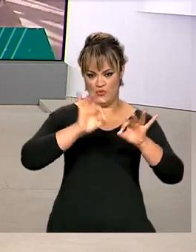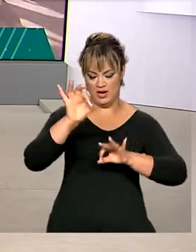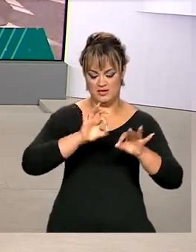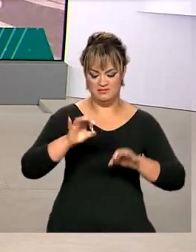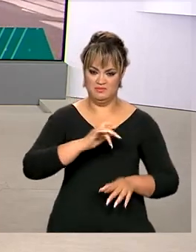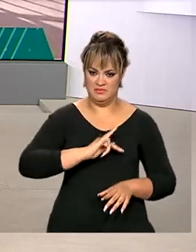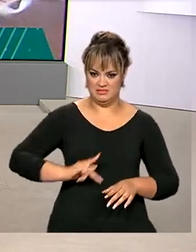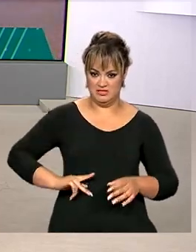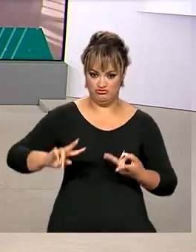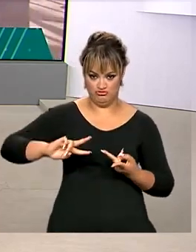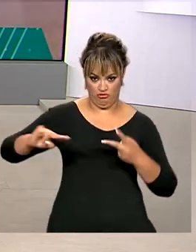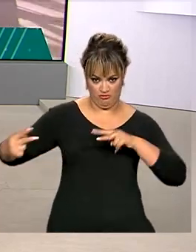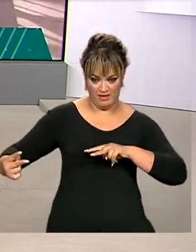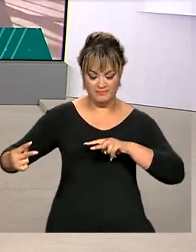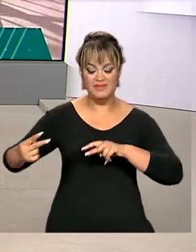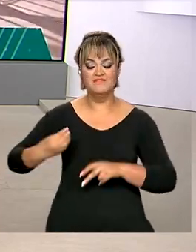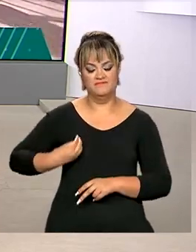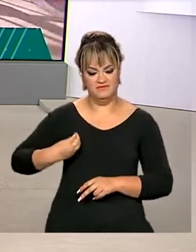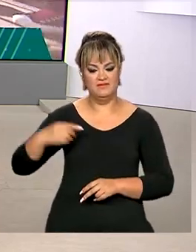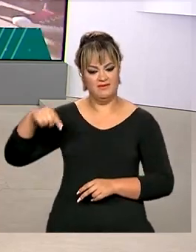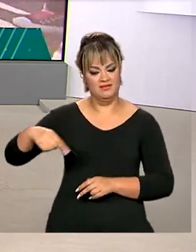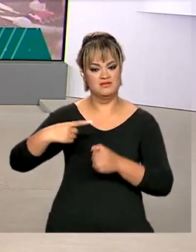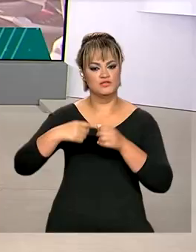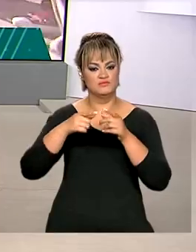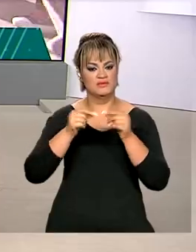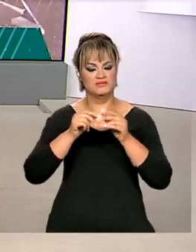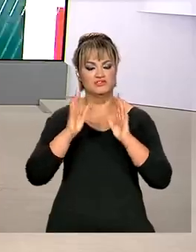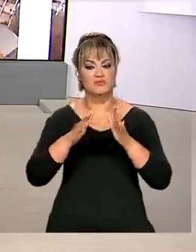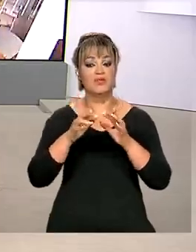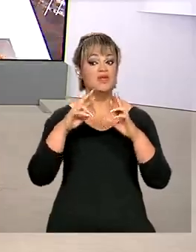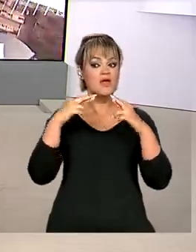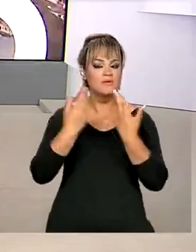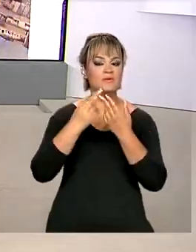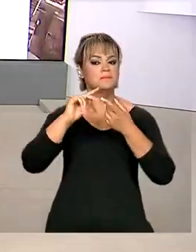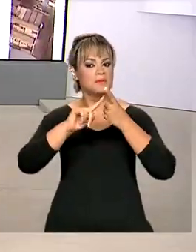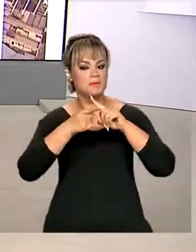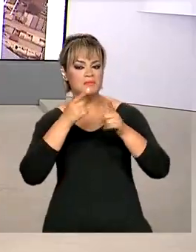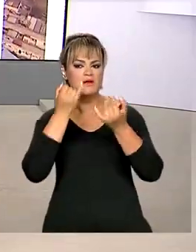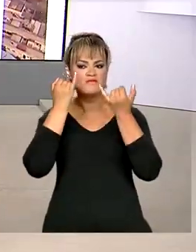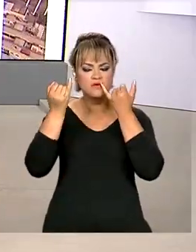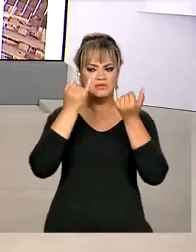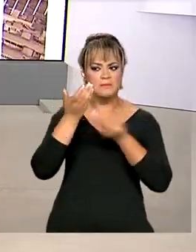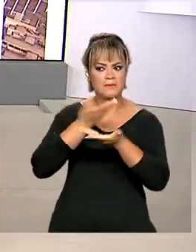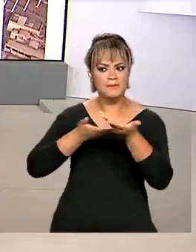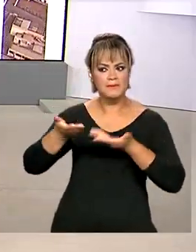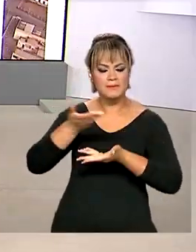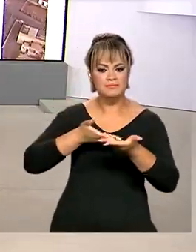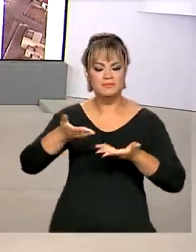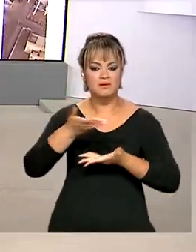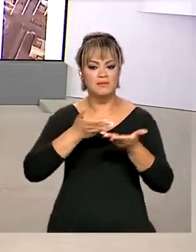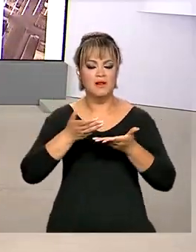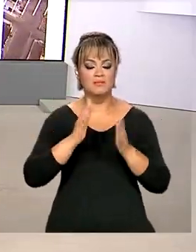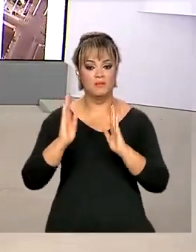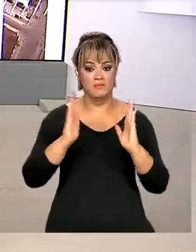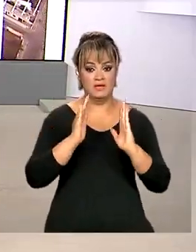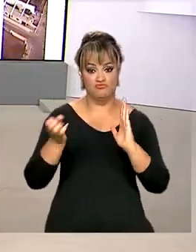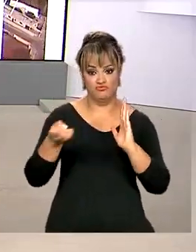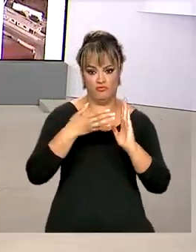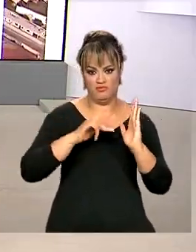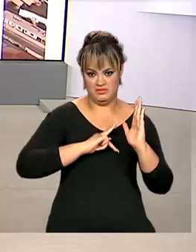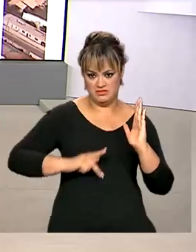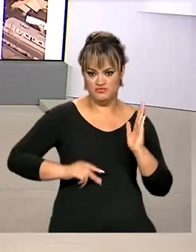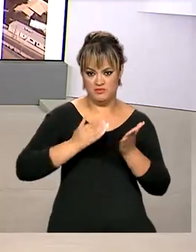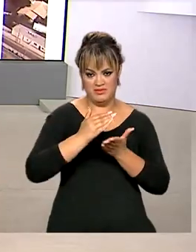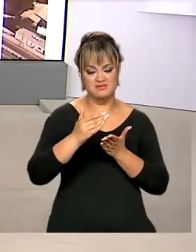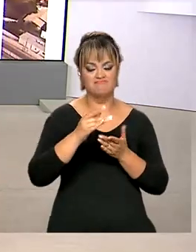governo eleito já está em Brasília. E as primeiras reuniões para a troca de informações necessárias para o novo mandato presidencial